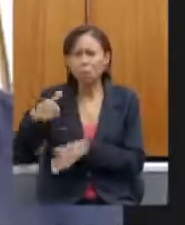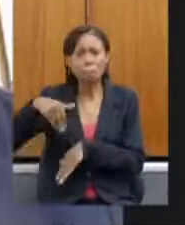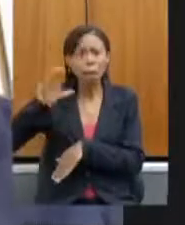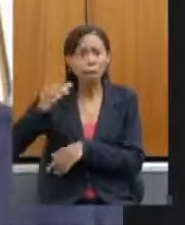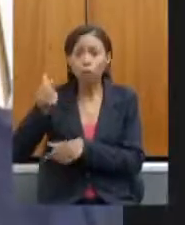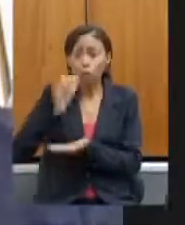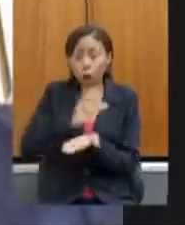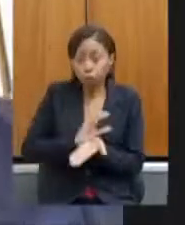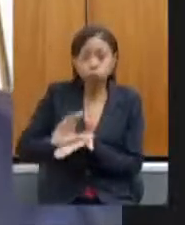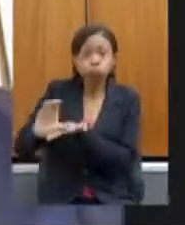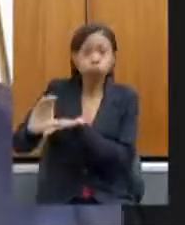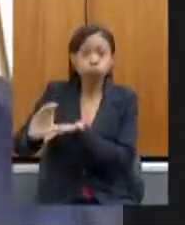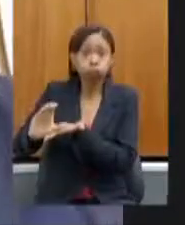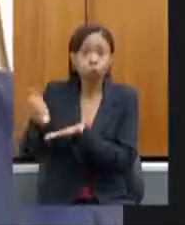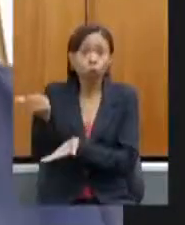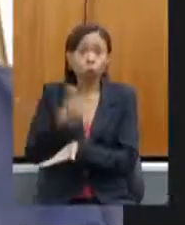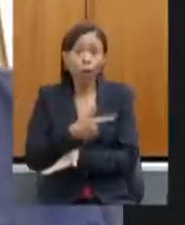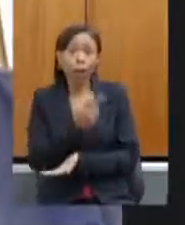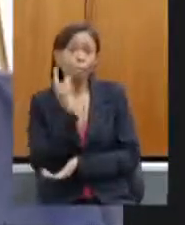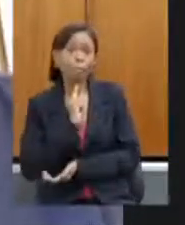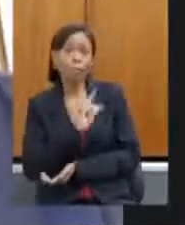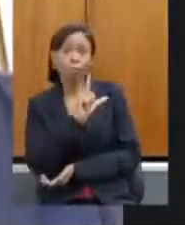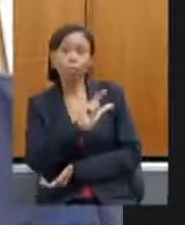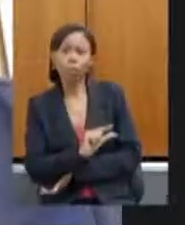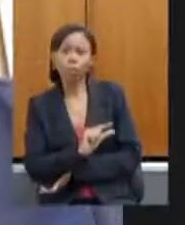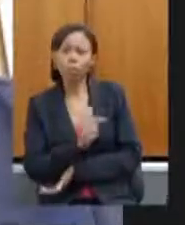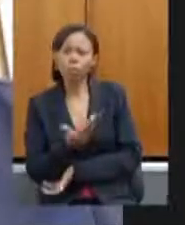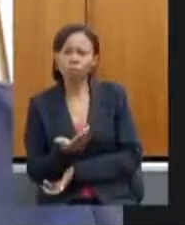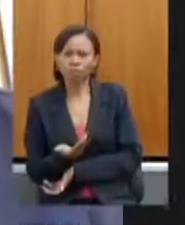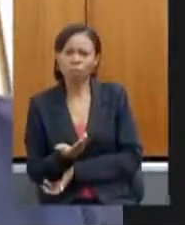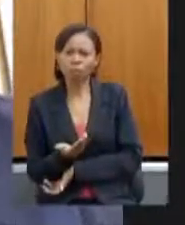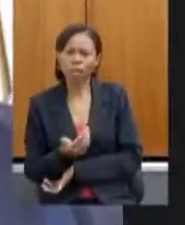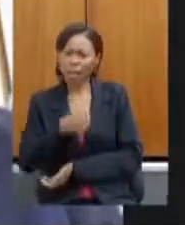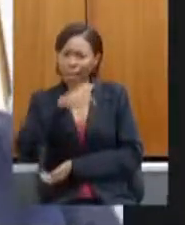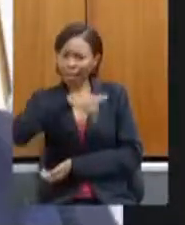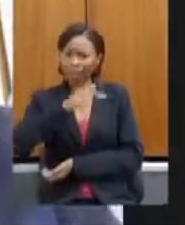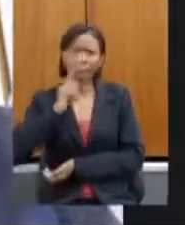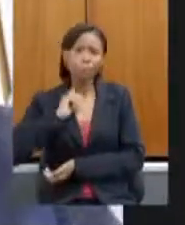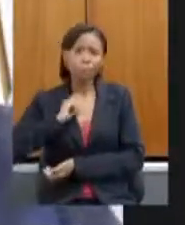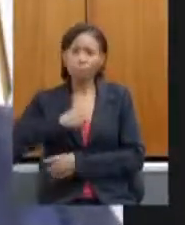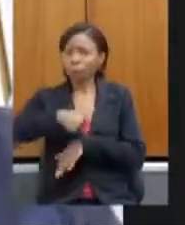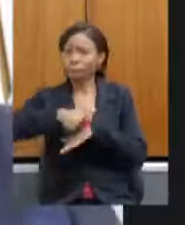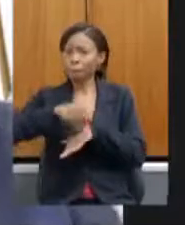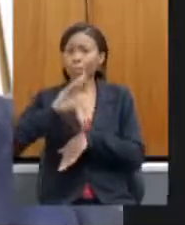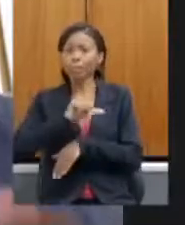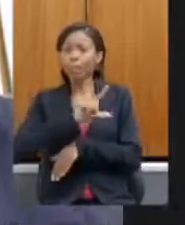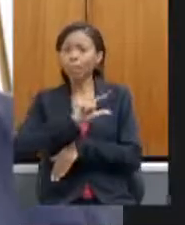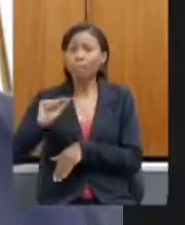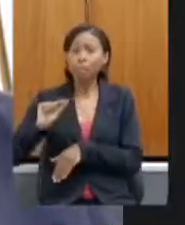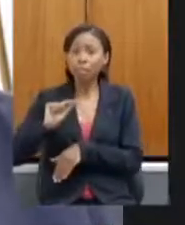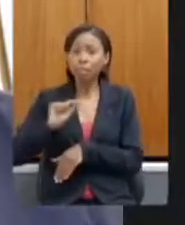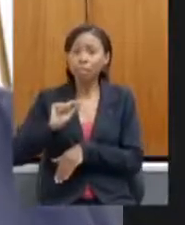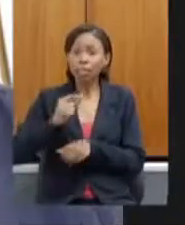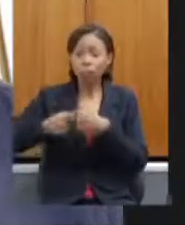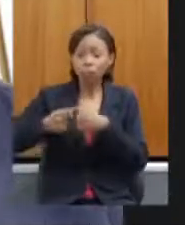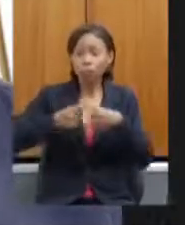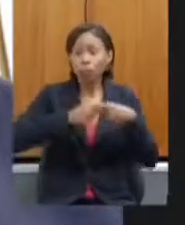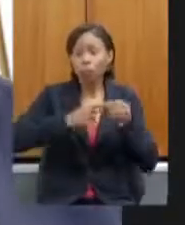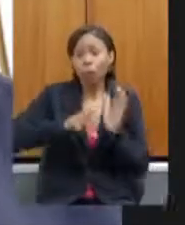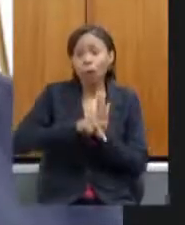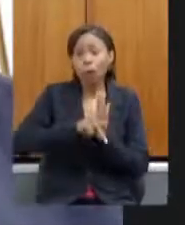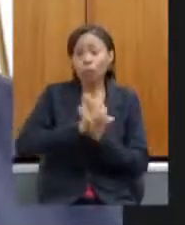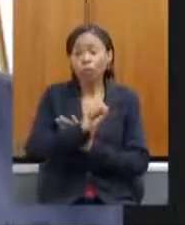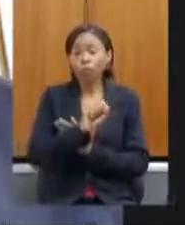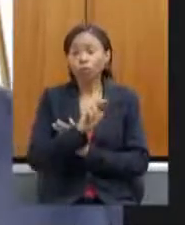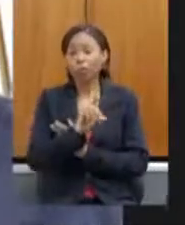toda Minas Gerais nós somos mais de 100 municípios integrantes da área mineira da Sudene sabe por quê? porque nós somos